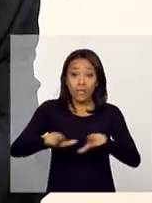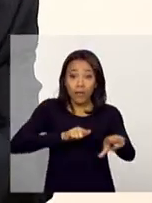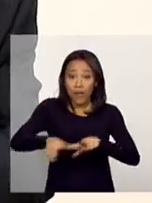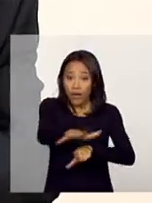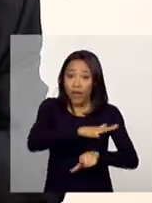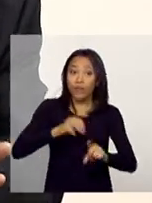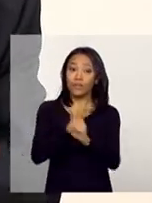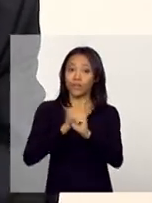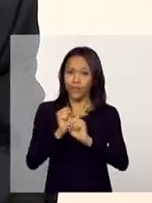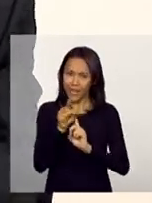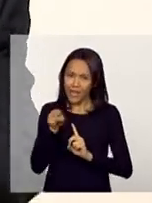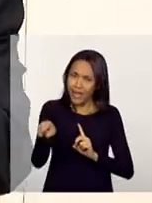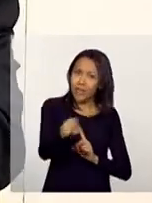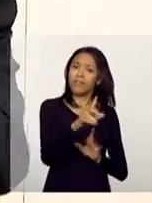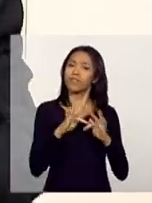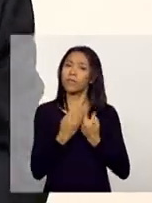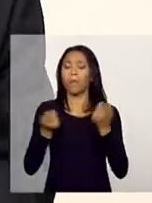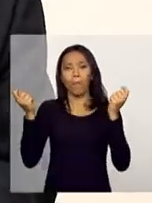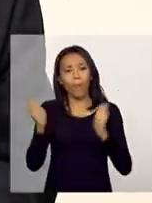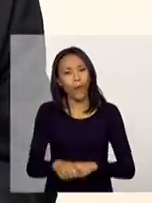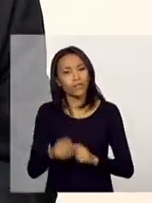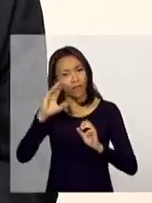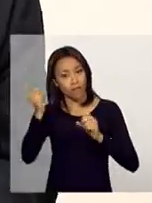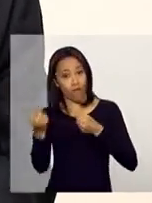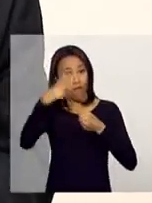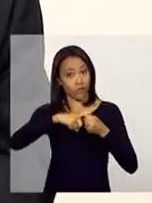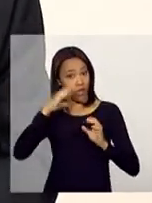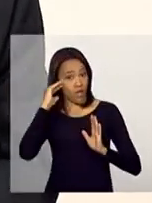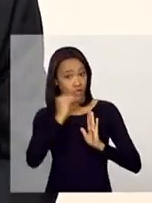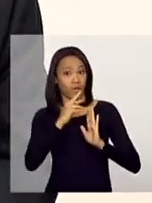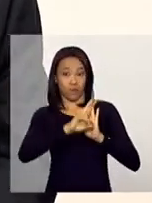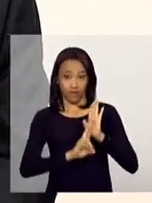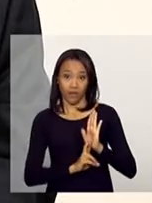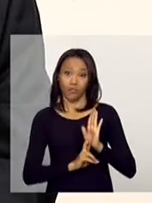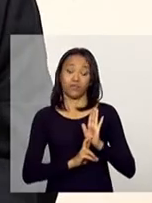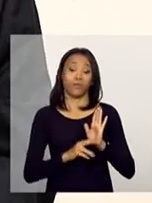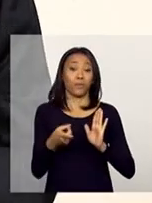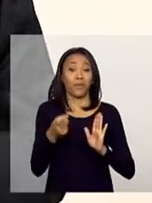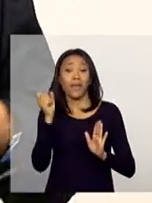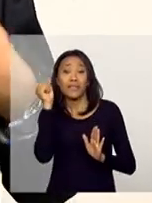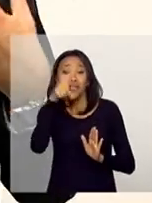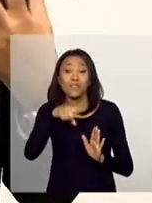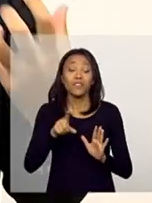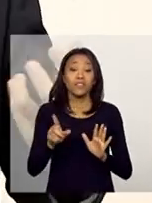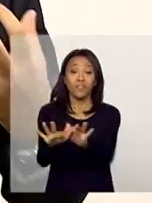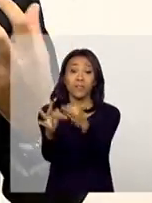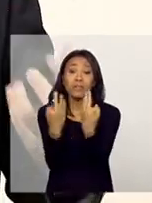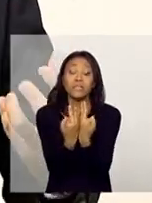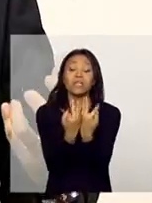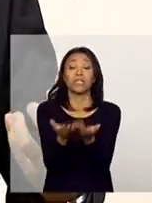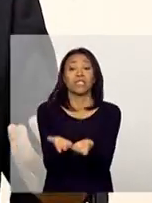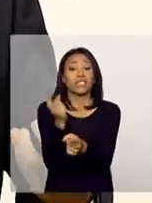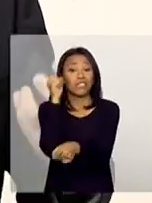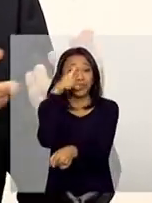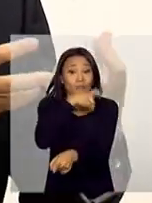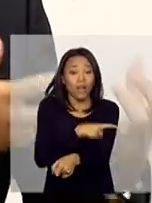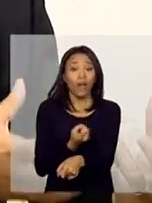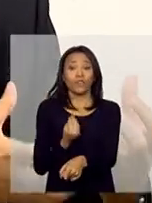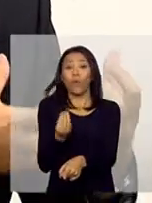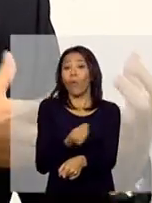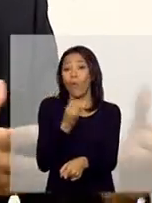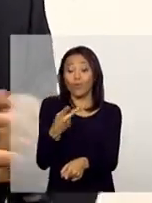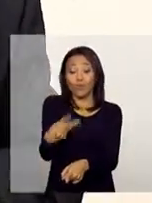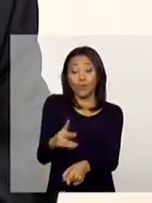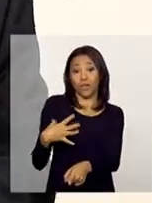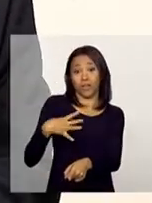para que elas tenham condições de cumprir. Porque não tem estoma maior de vulnerabilidade de família daquela que está tendo dificuldades de fazer com que a sua